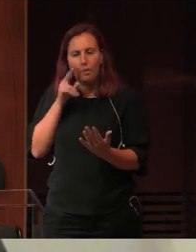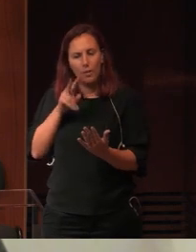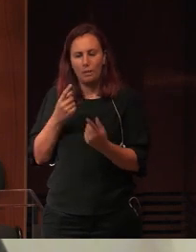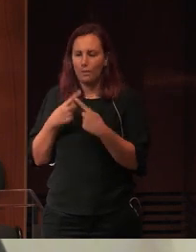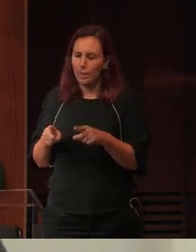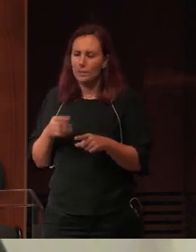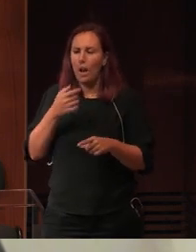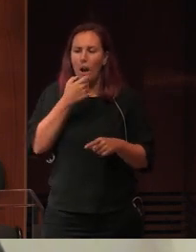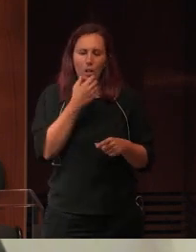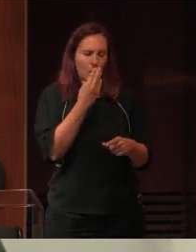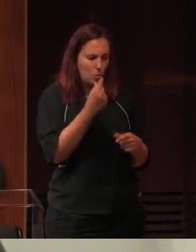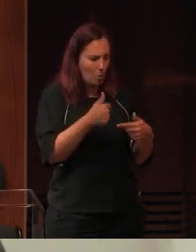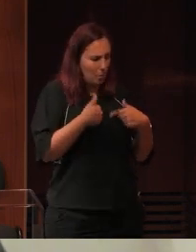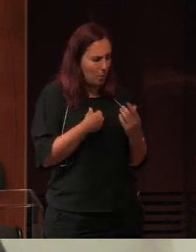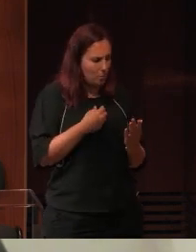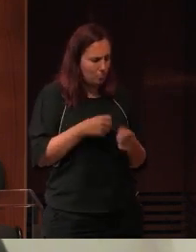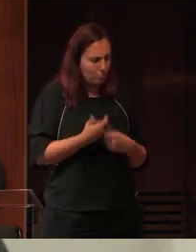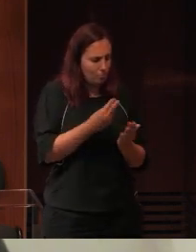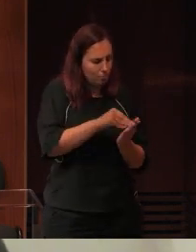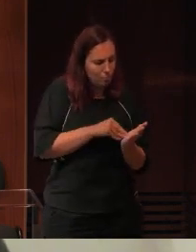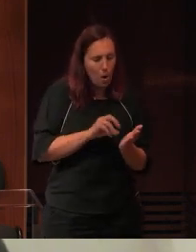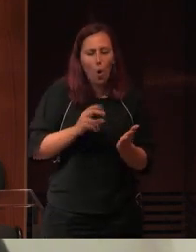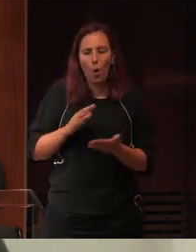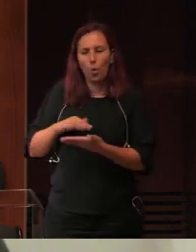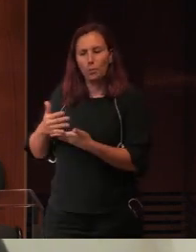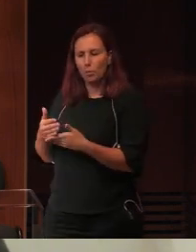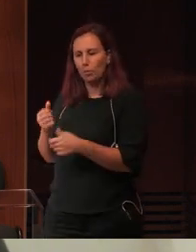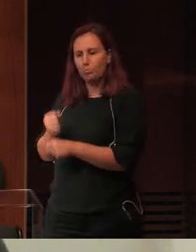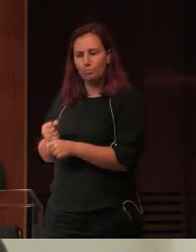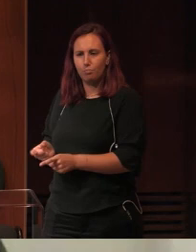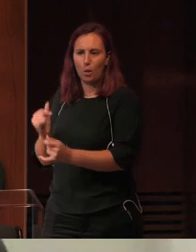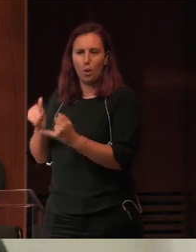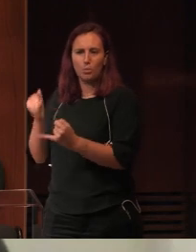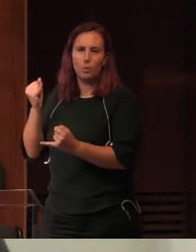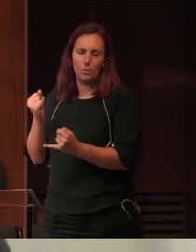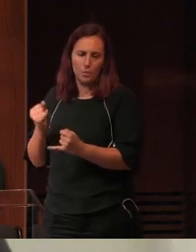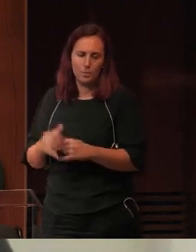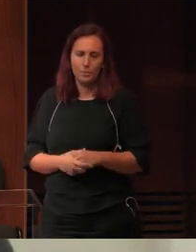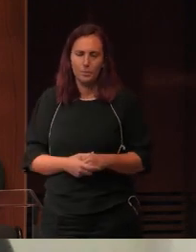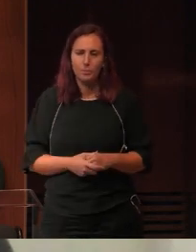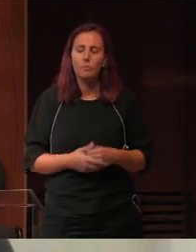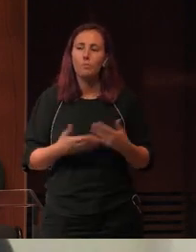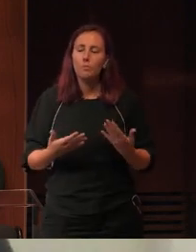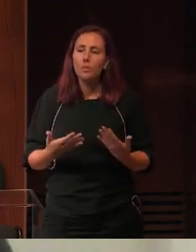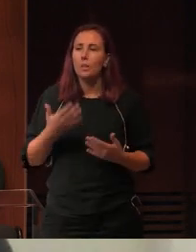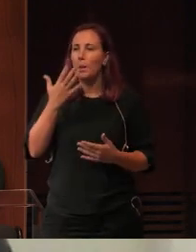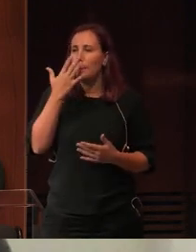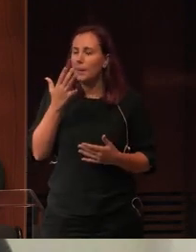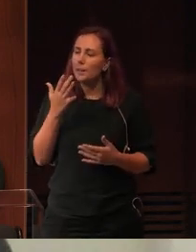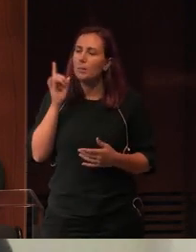diferenciar um trabalho genuíno e feito por um aluno de um trabalho que é produzido por uma máquina. Aquilo que parece